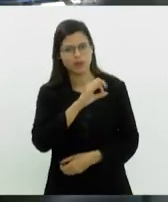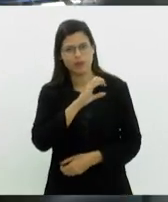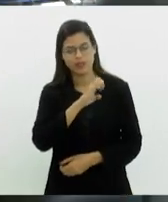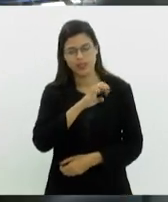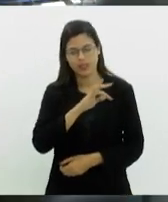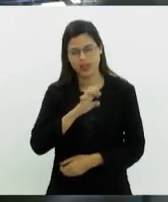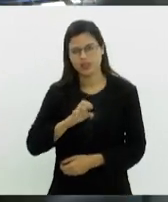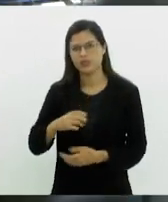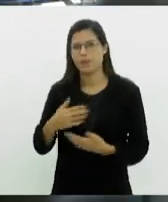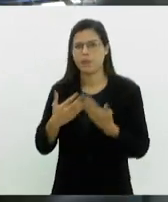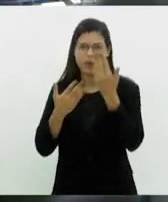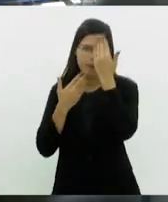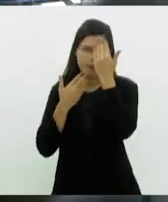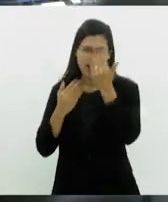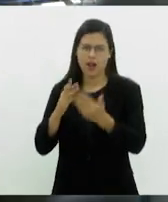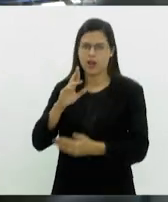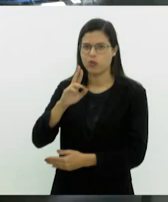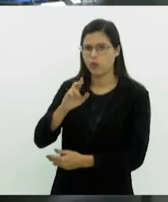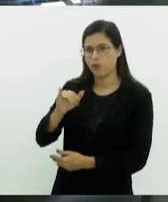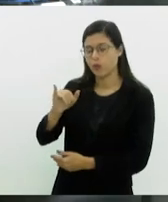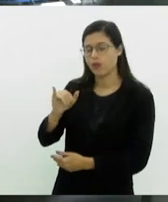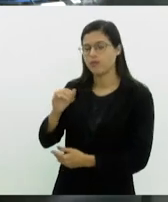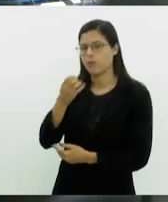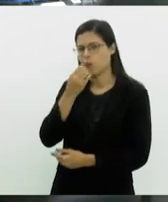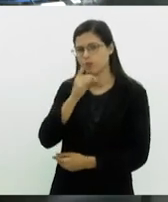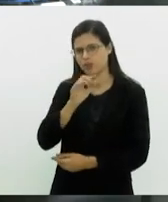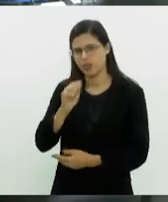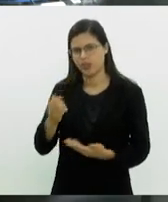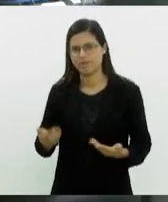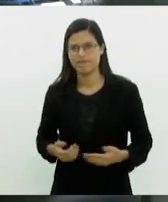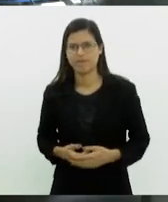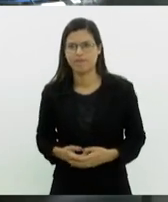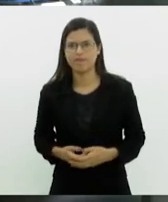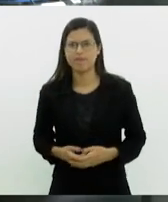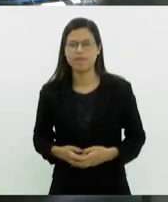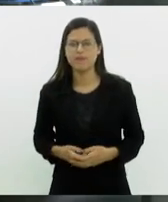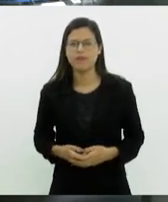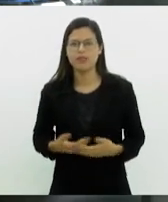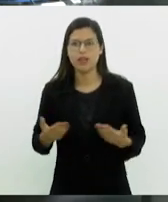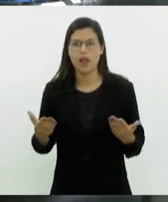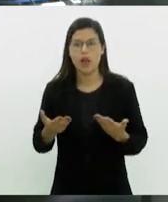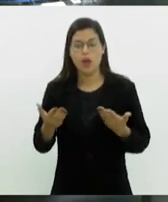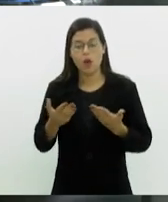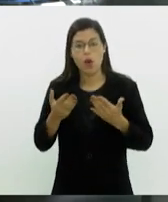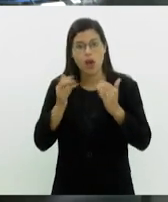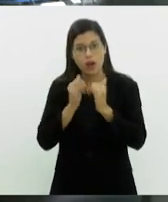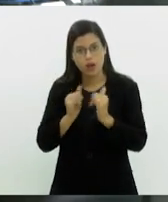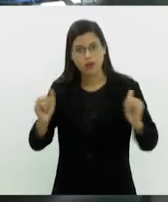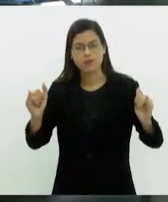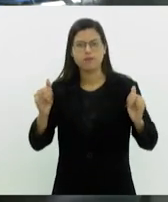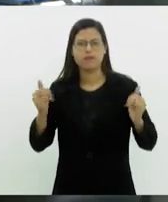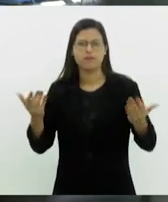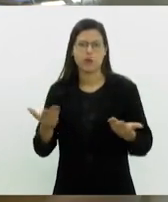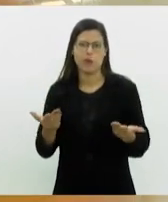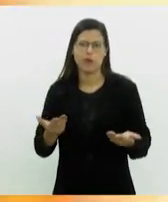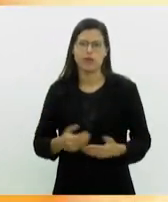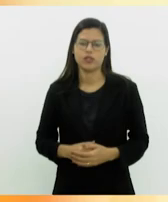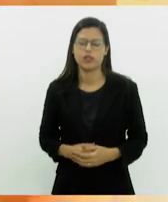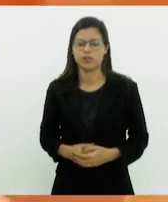Muito obrigado, Rui, pela sua participação. Bom dia para você. Vamos agora ao nosso giro de notícias de hoje.